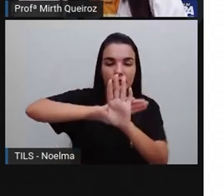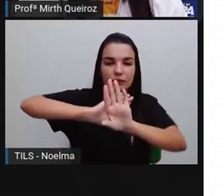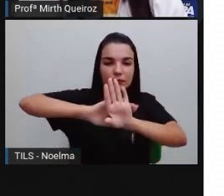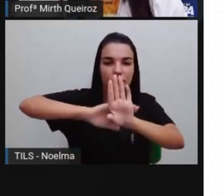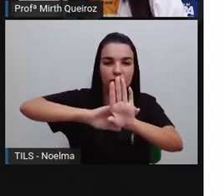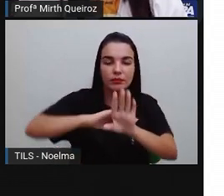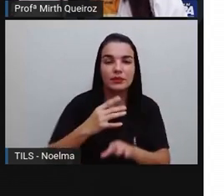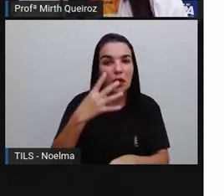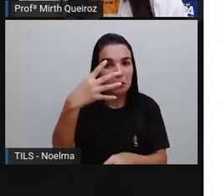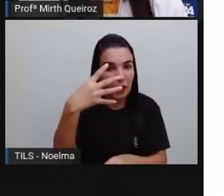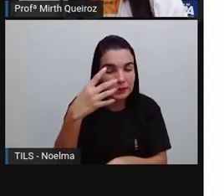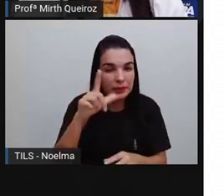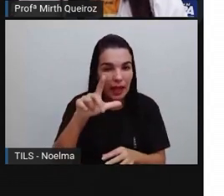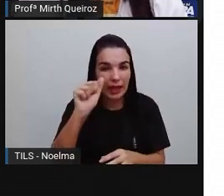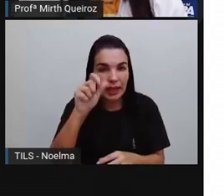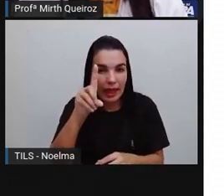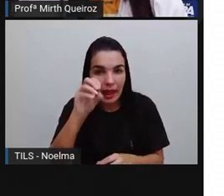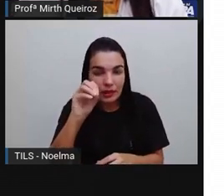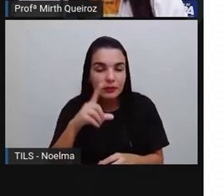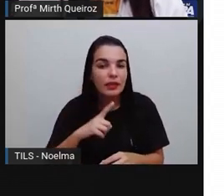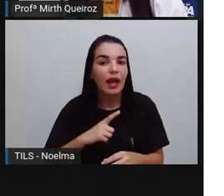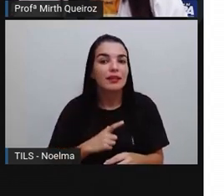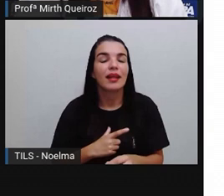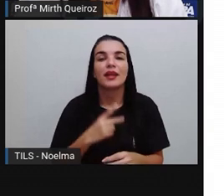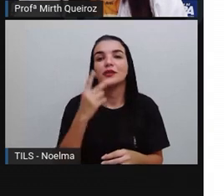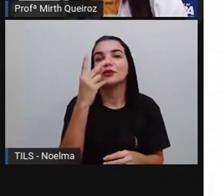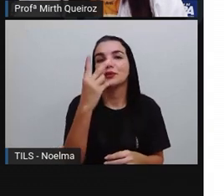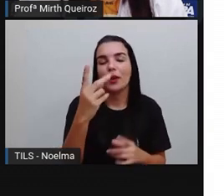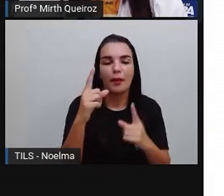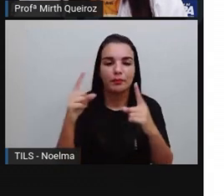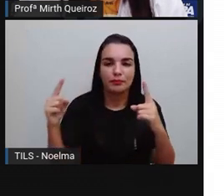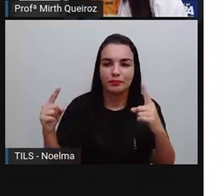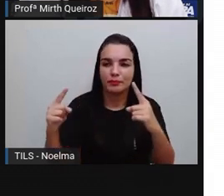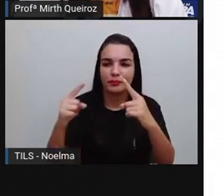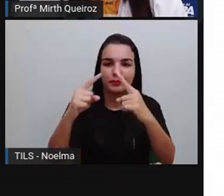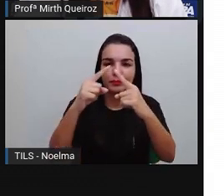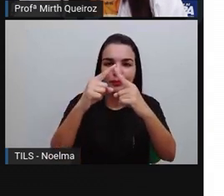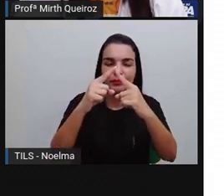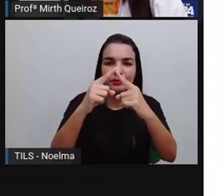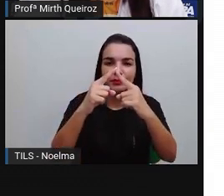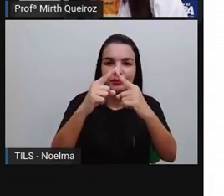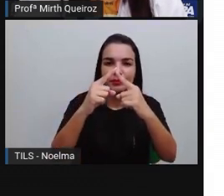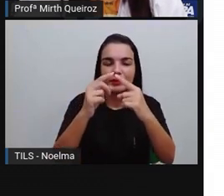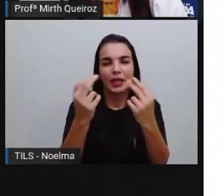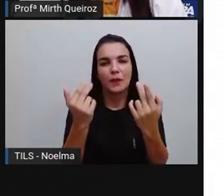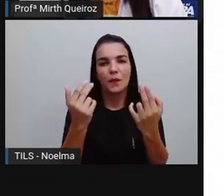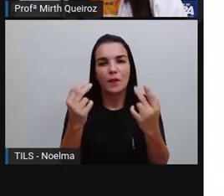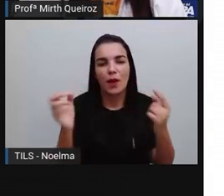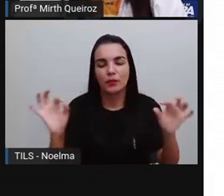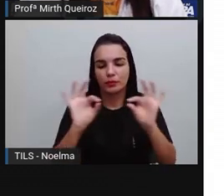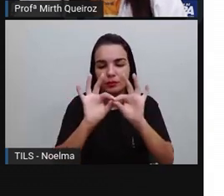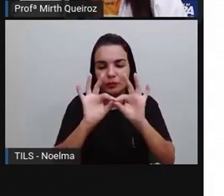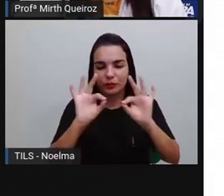quatro lados nós temos dois, a cada dois lados apresentam a mesma medida, né?